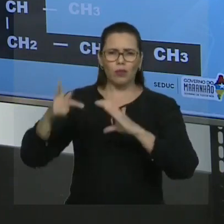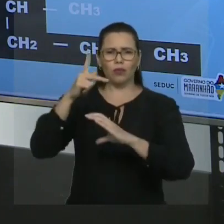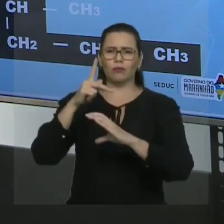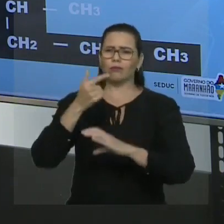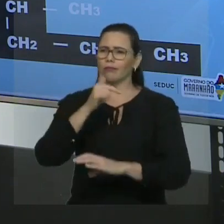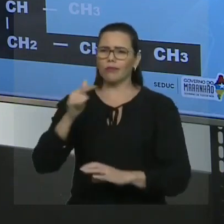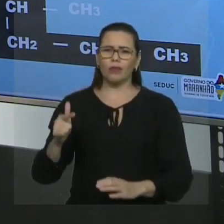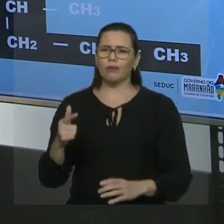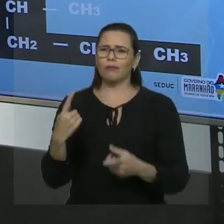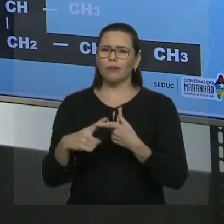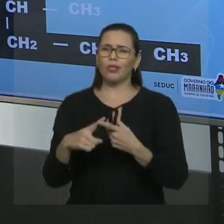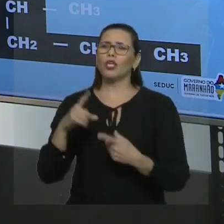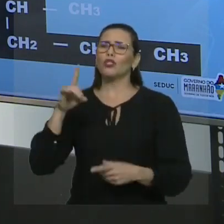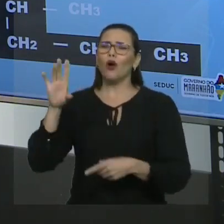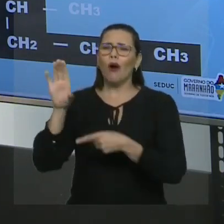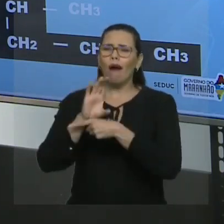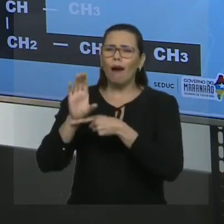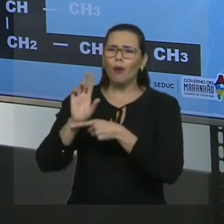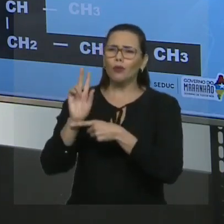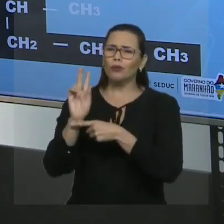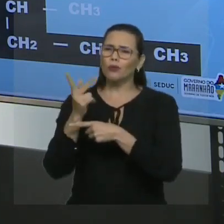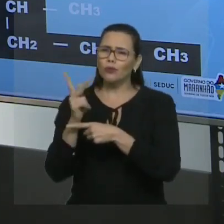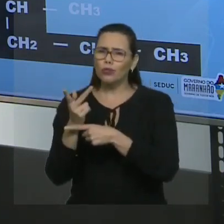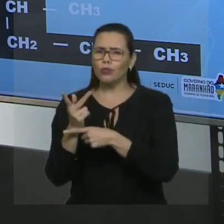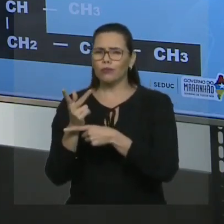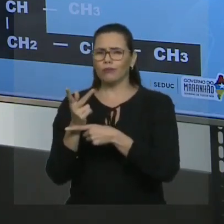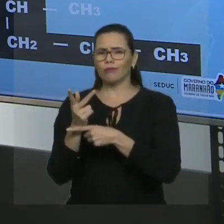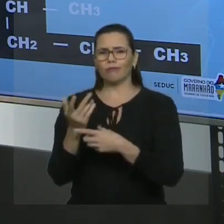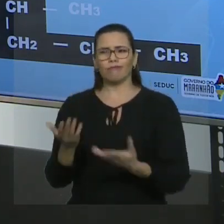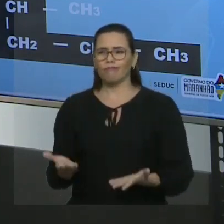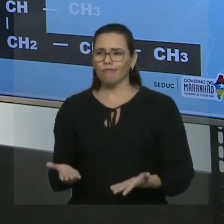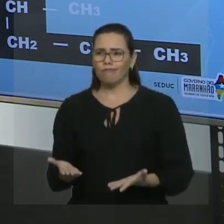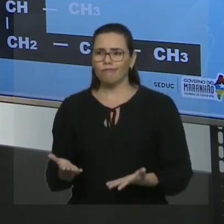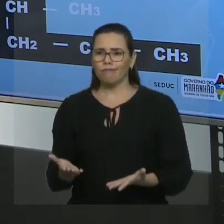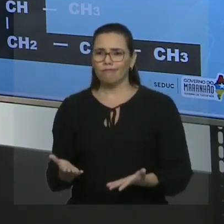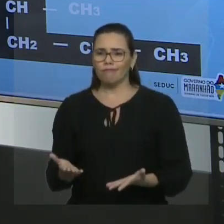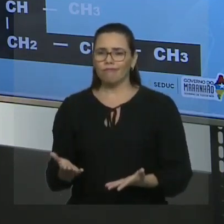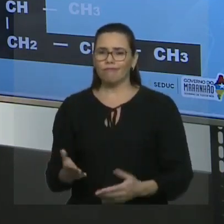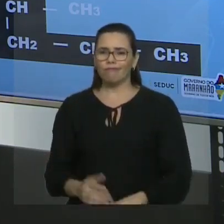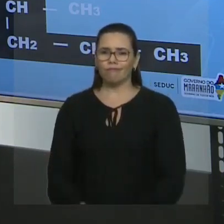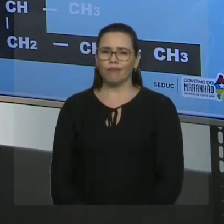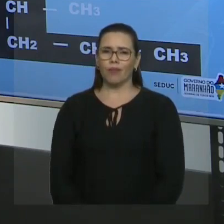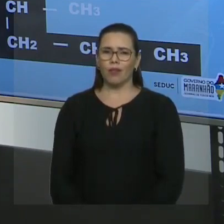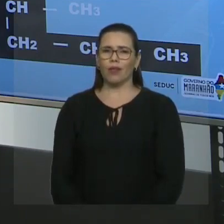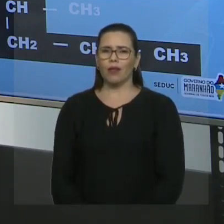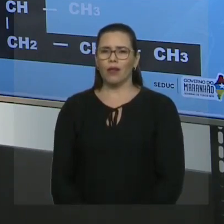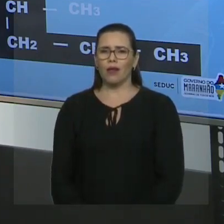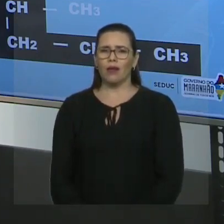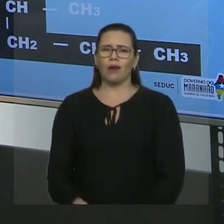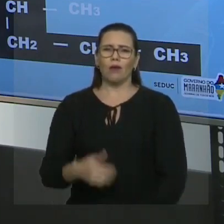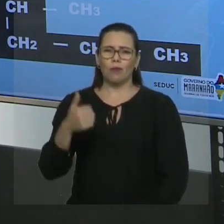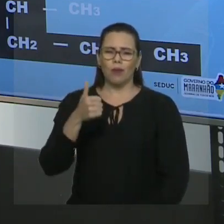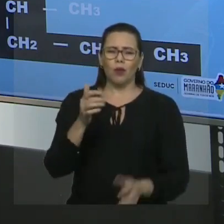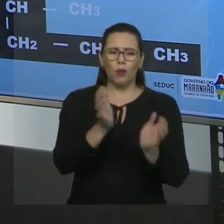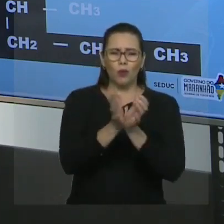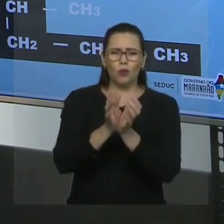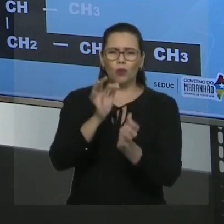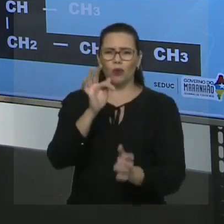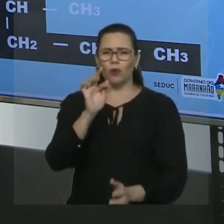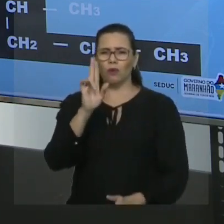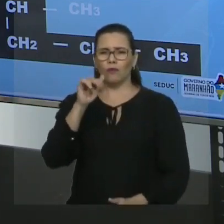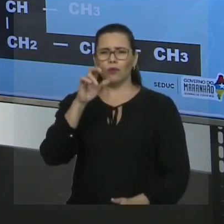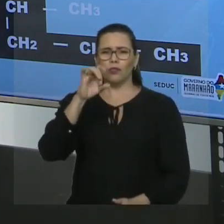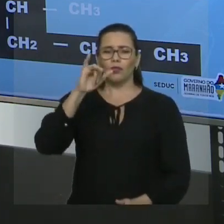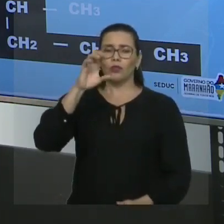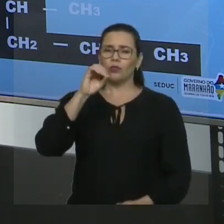carbono e do hidrogênio. Então, este primeiro critério você pula. Então, na hora de numerar a cadeia principal, qual é o primeiro critério? Grupo funcional. Só que